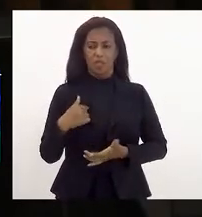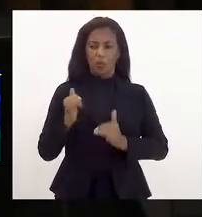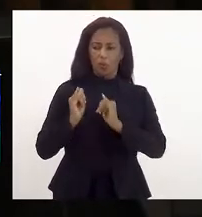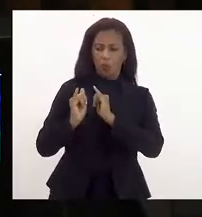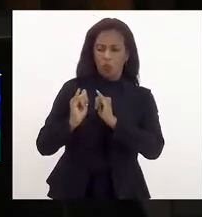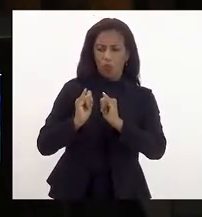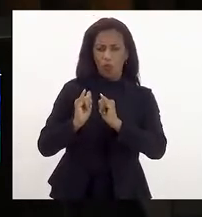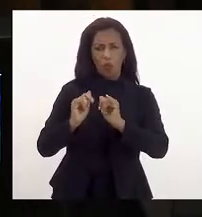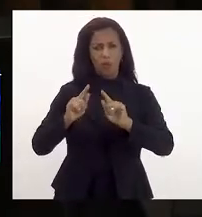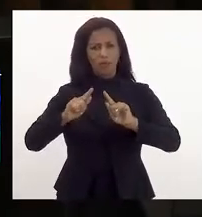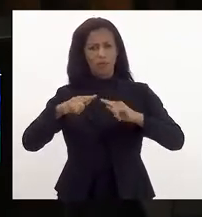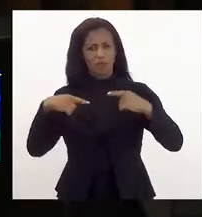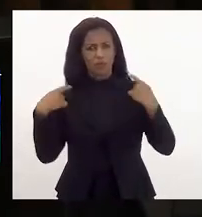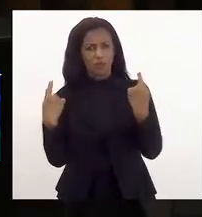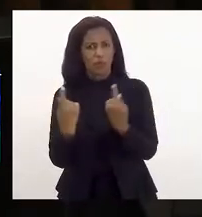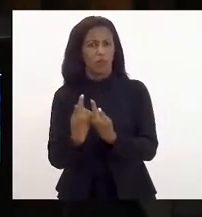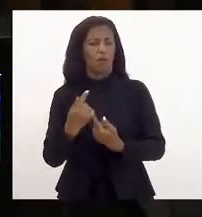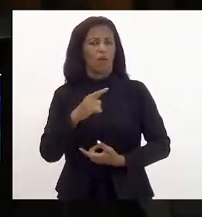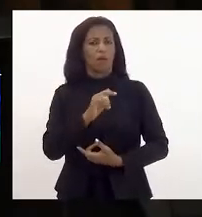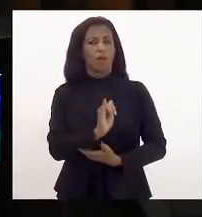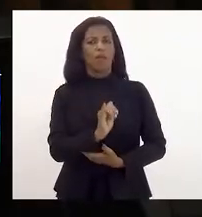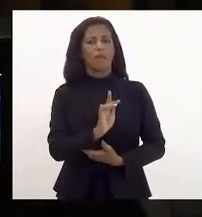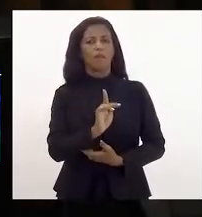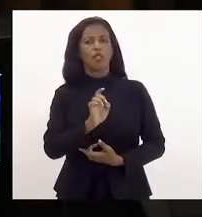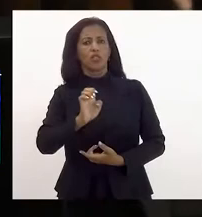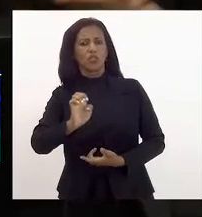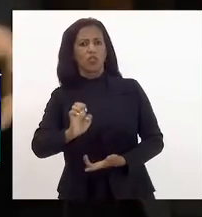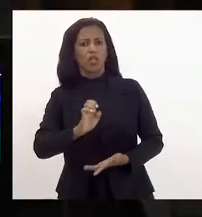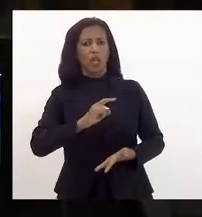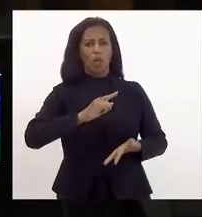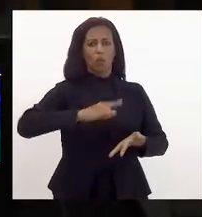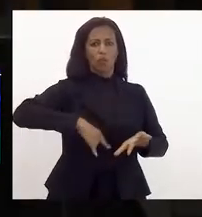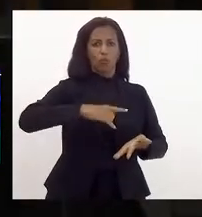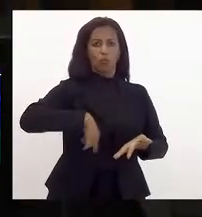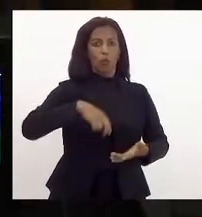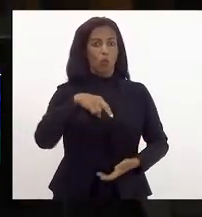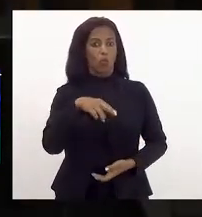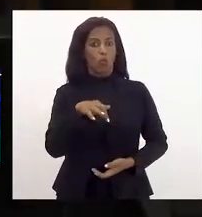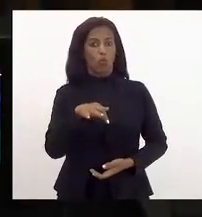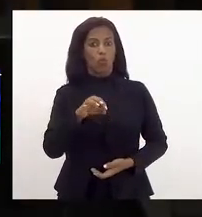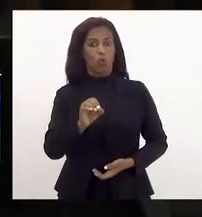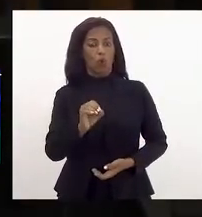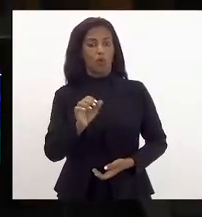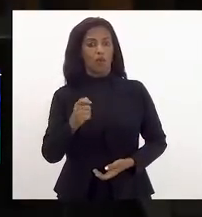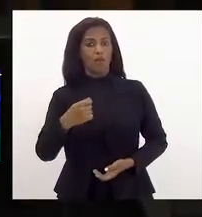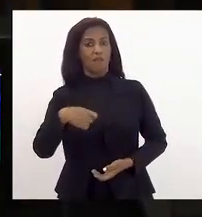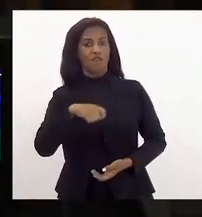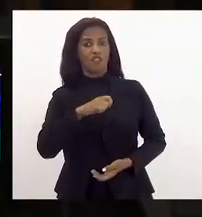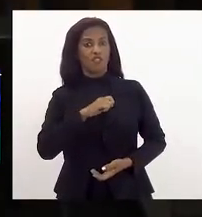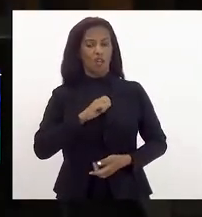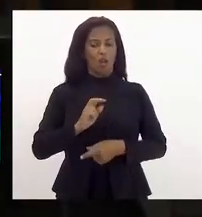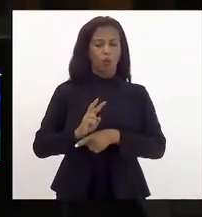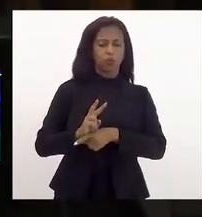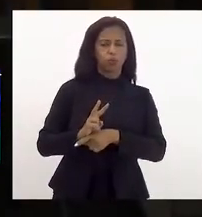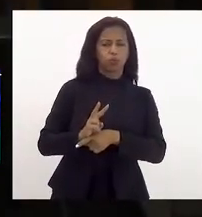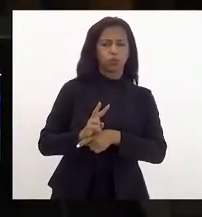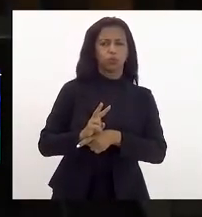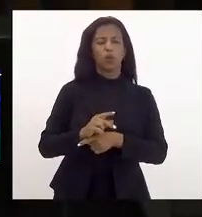gerais do IBGE, com as notas fiscais da Secretaria de Fazenda, com o